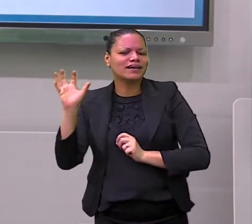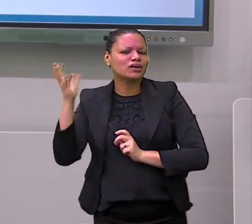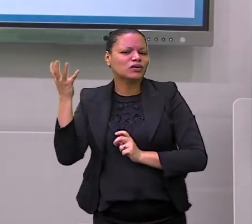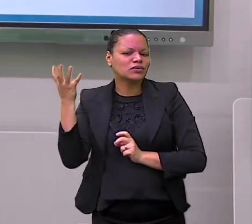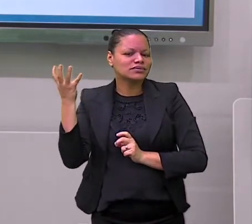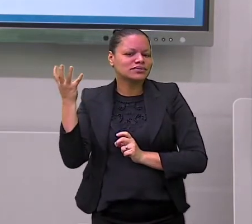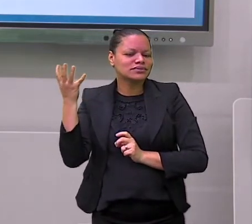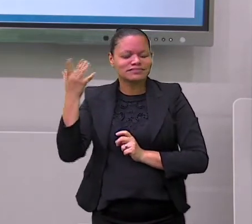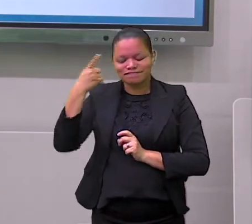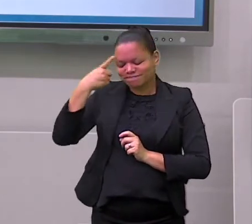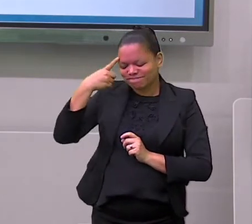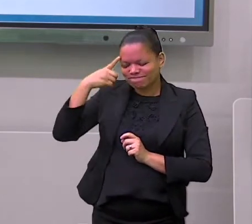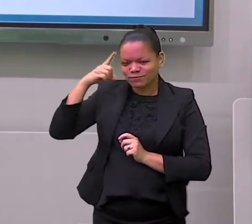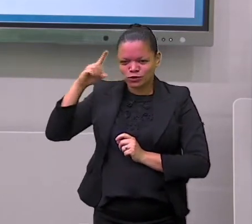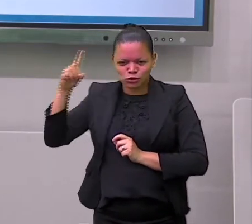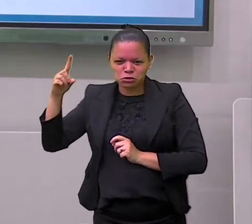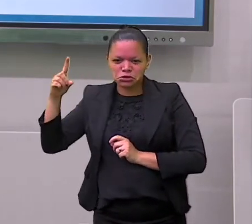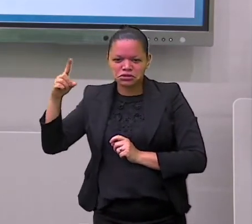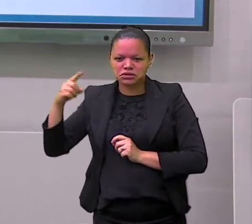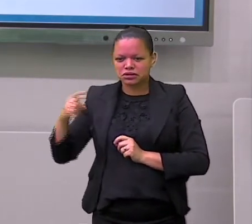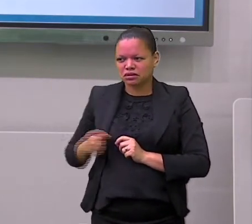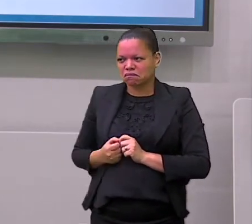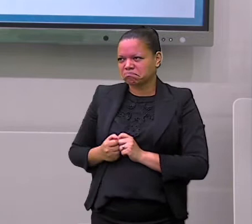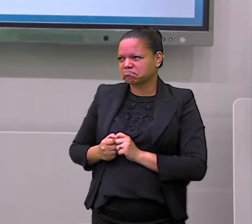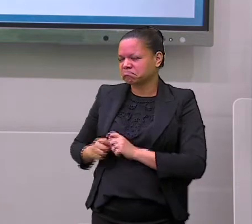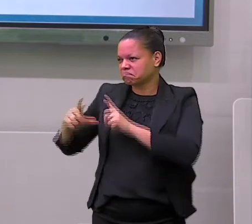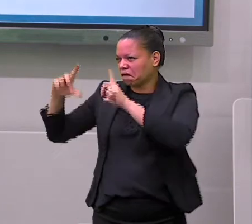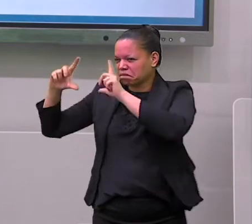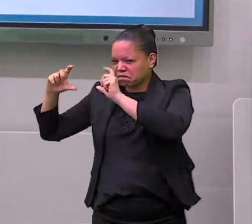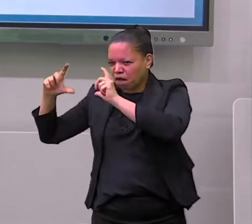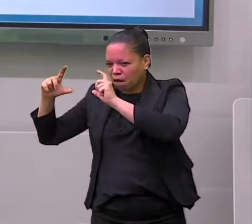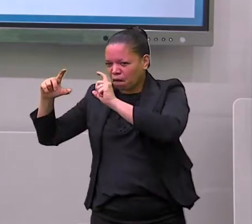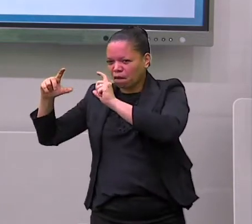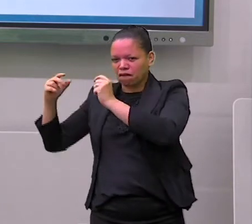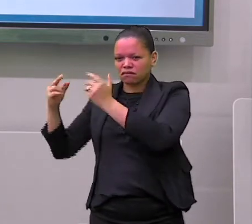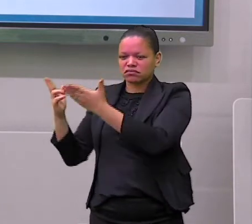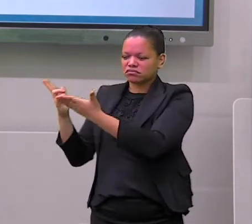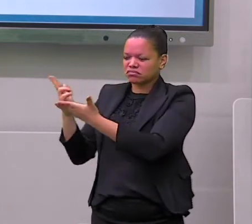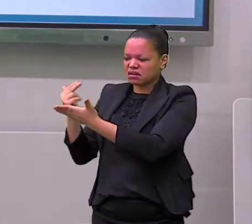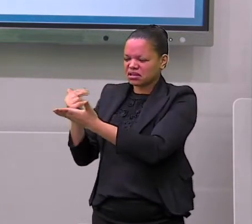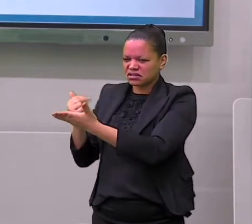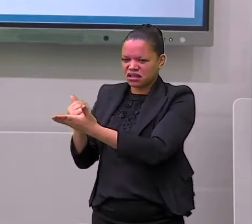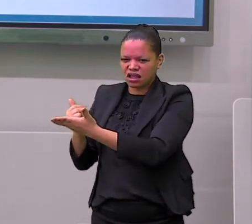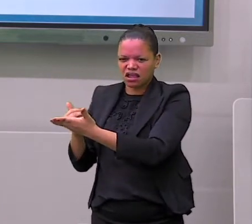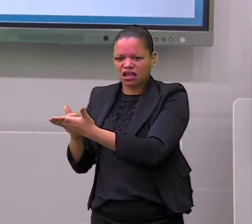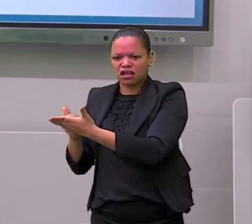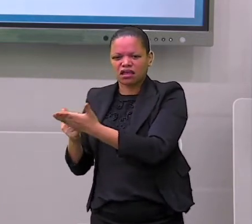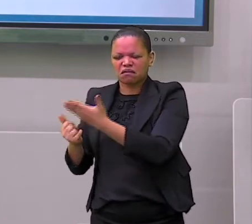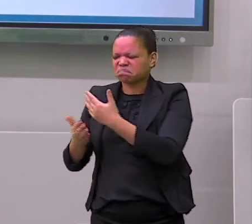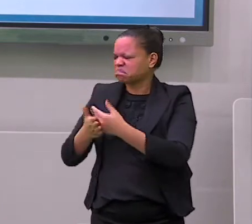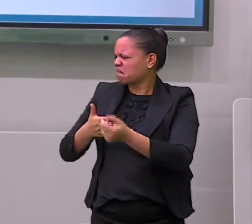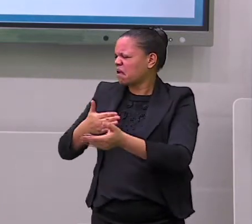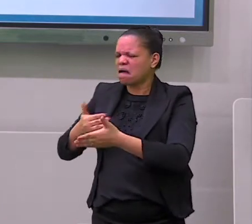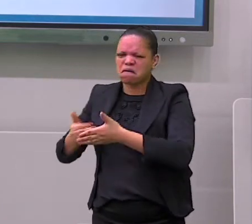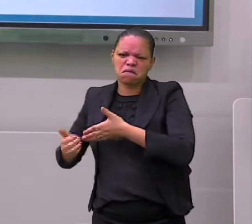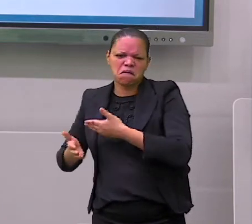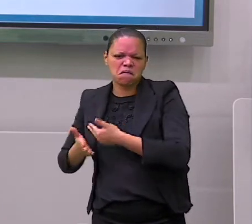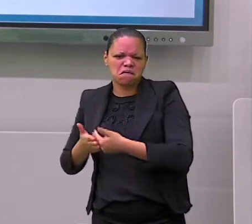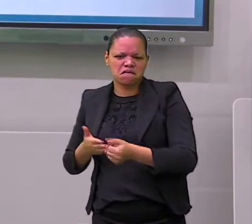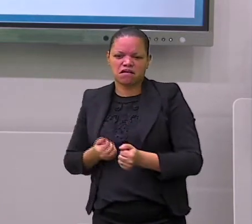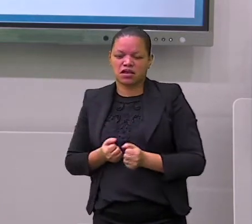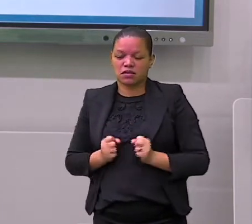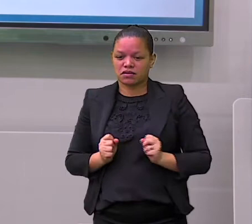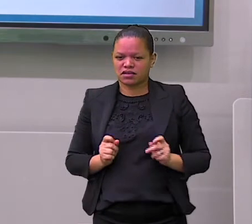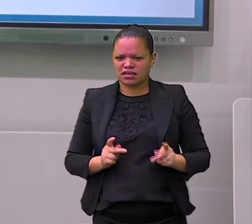Seja foto, seja desenho, seja uma figura de jornal, revista, de